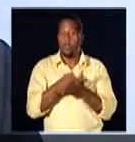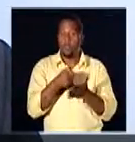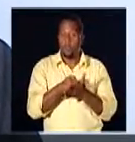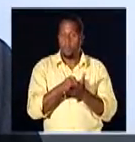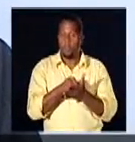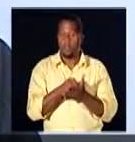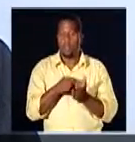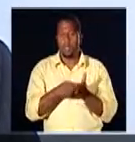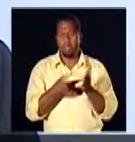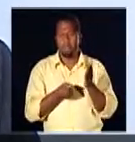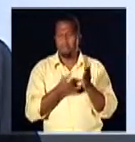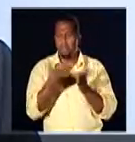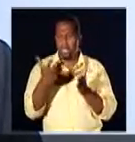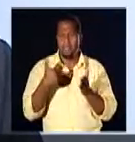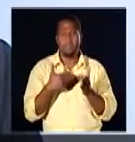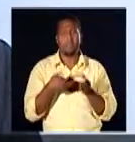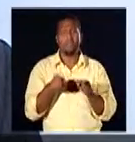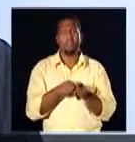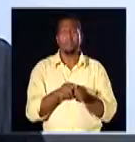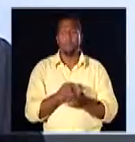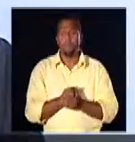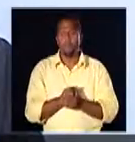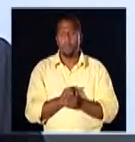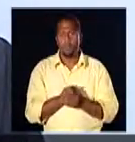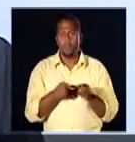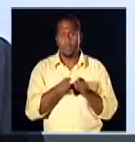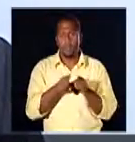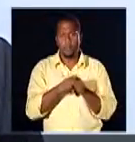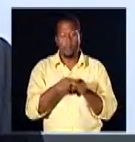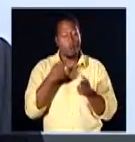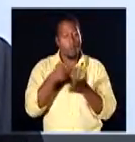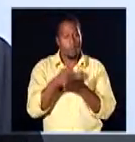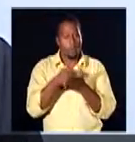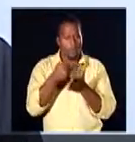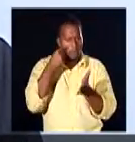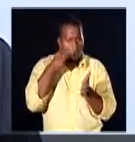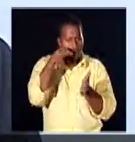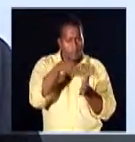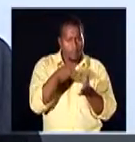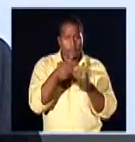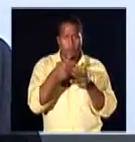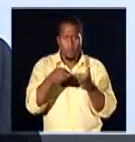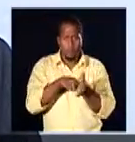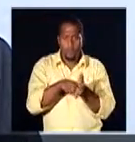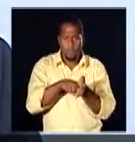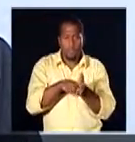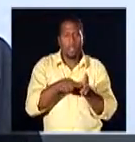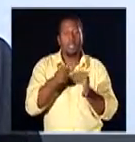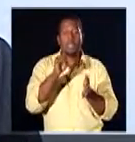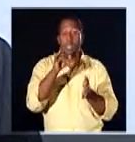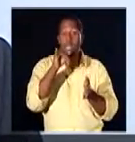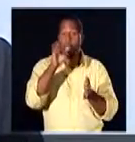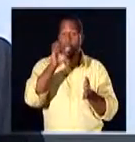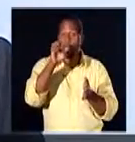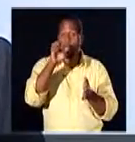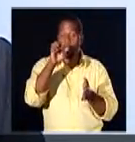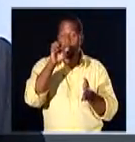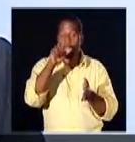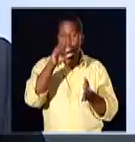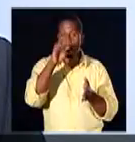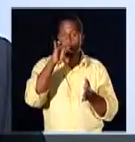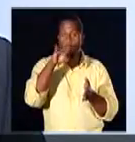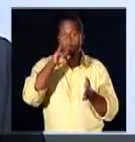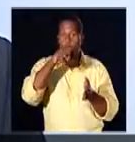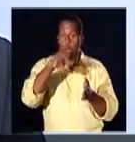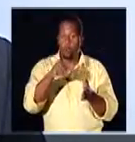comprou. Então, diversas provas que nós precisamos ter nos nossos processos aqui, que estão na nota fiscal. Ele tem que observar o produto, se for um